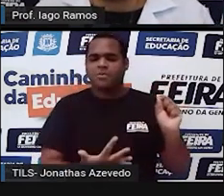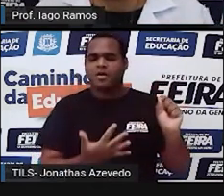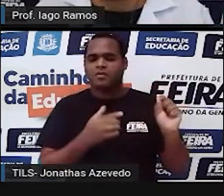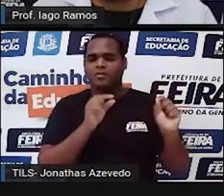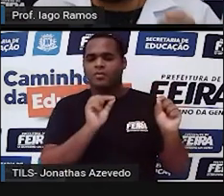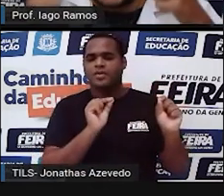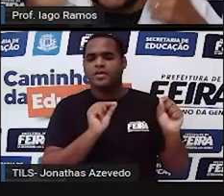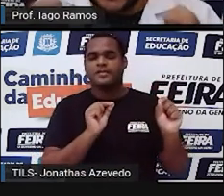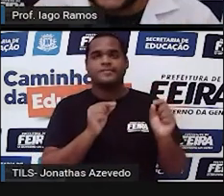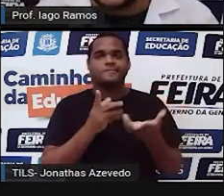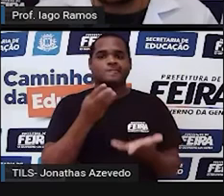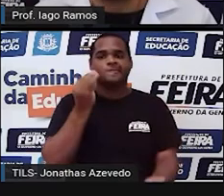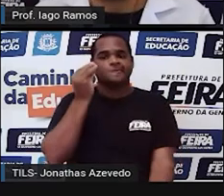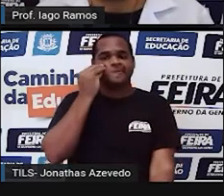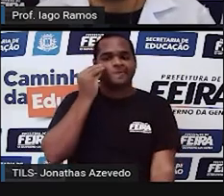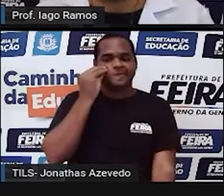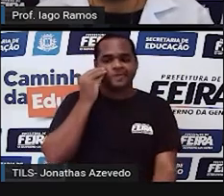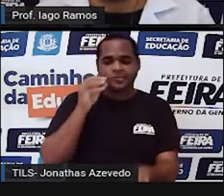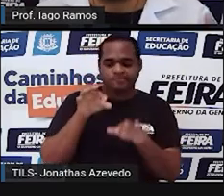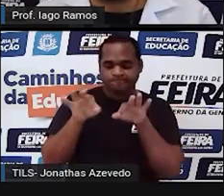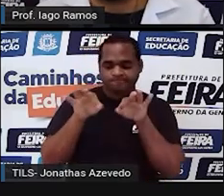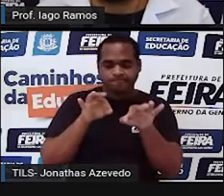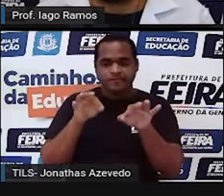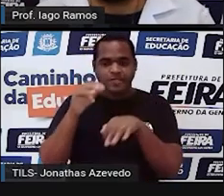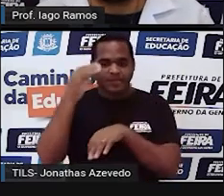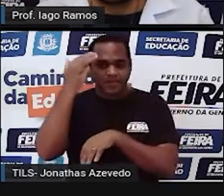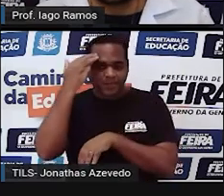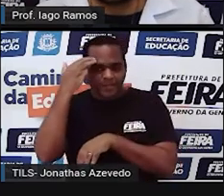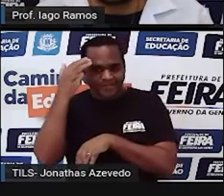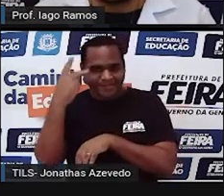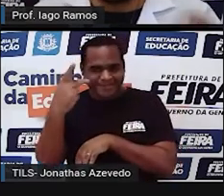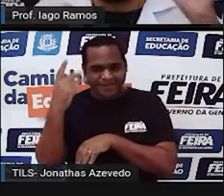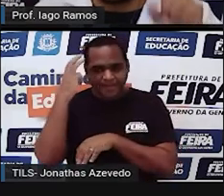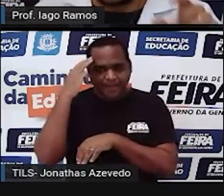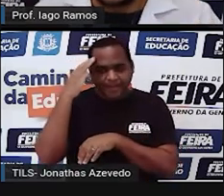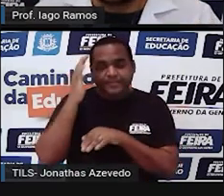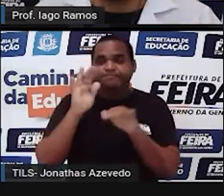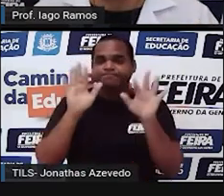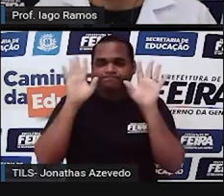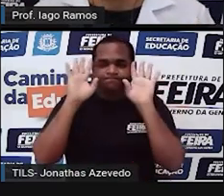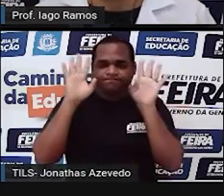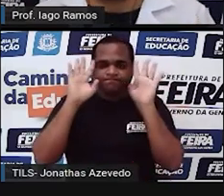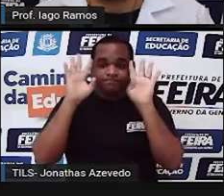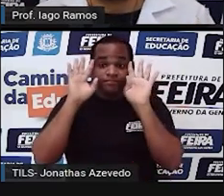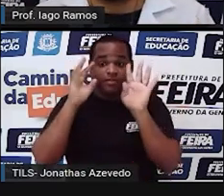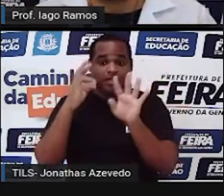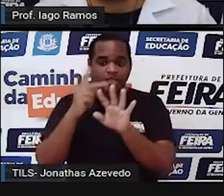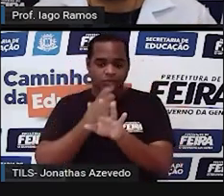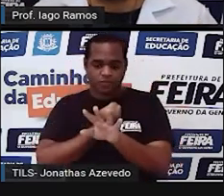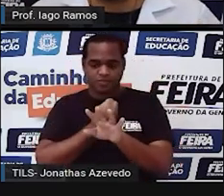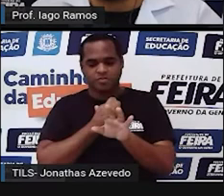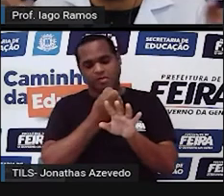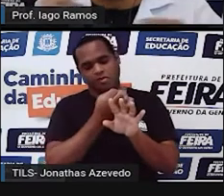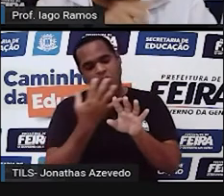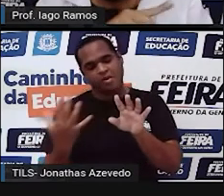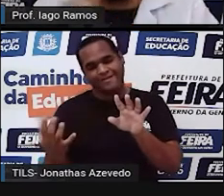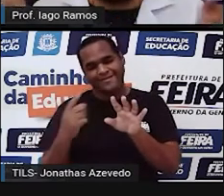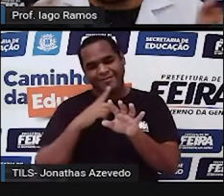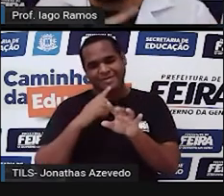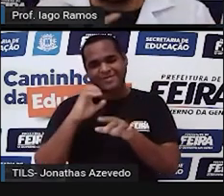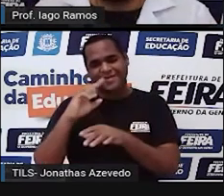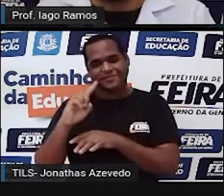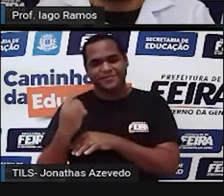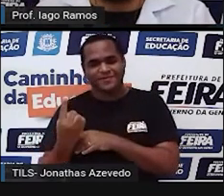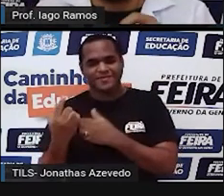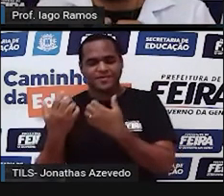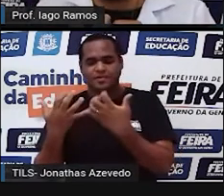tentado mexer com a sua memória há poucos instantes atrás, é que aqui, com os números decimais, a gente não